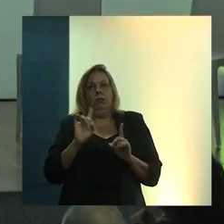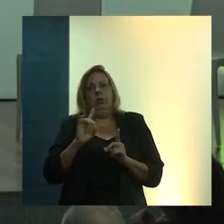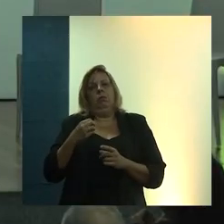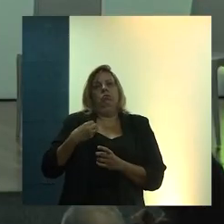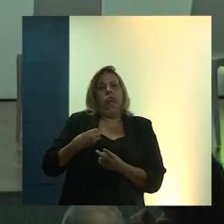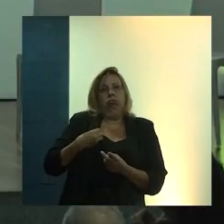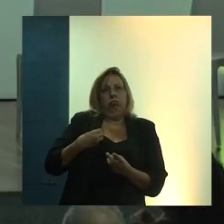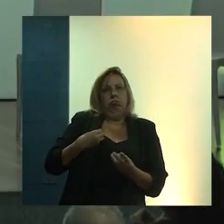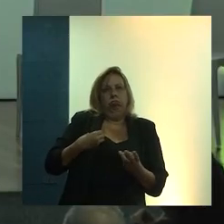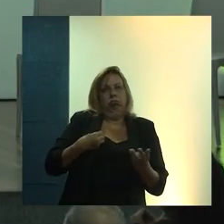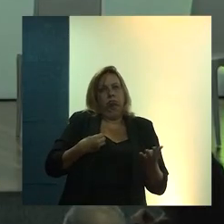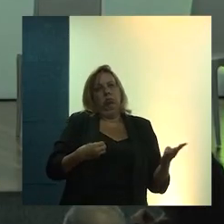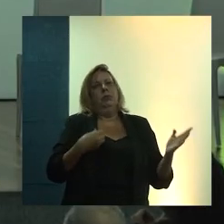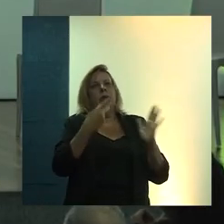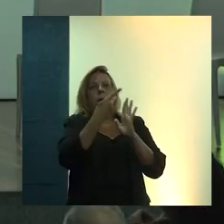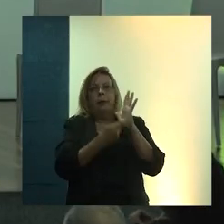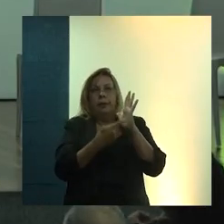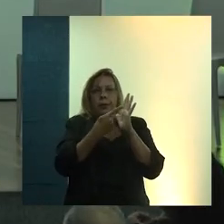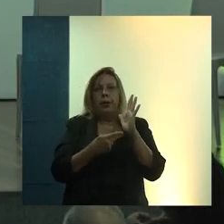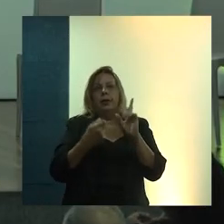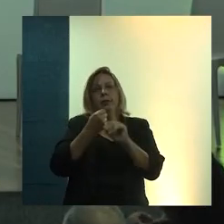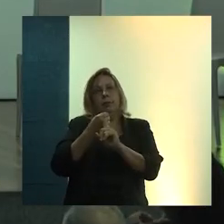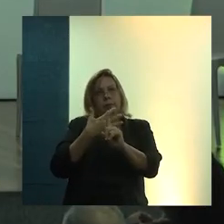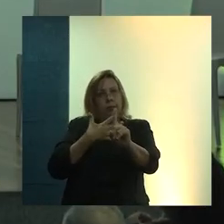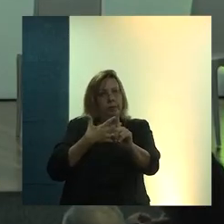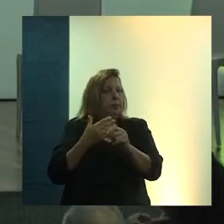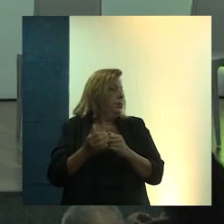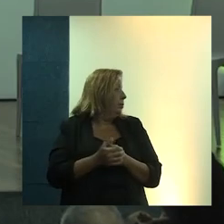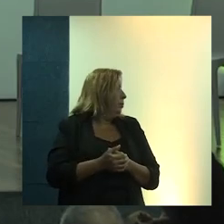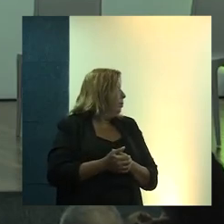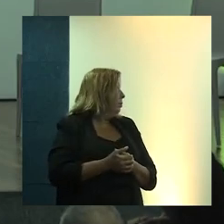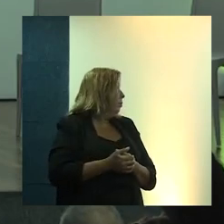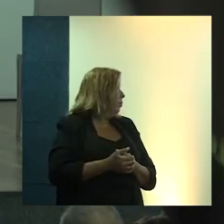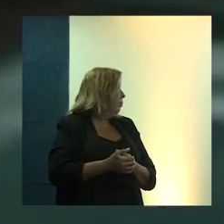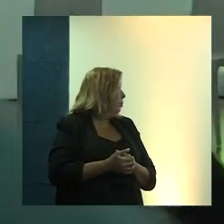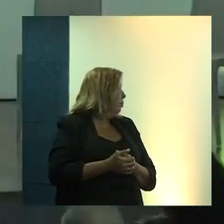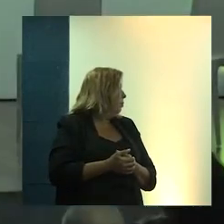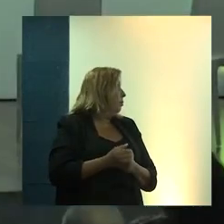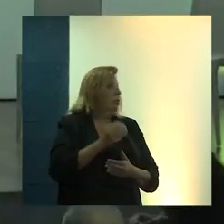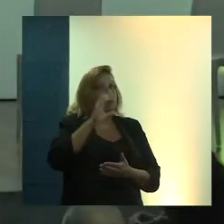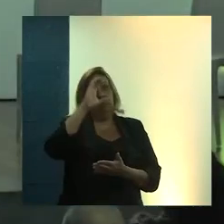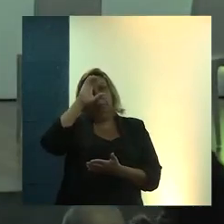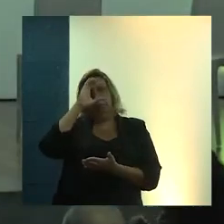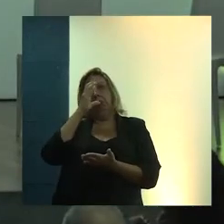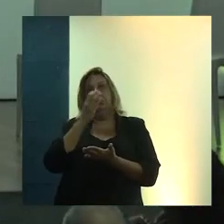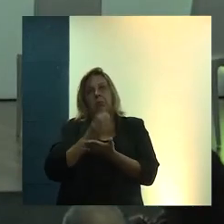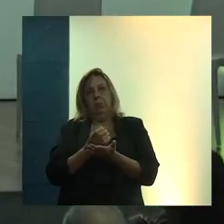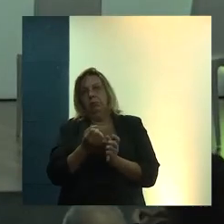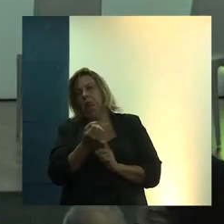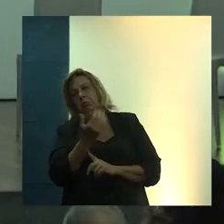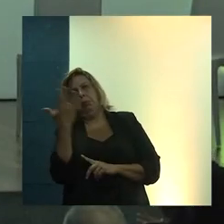participações em projetos extensionistas, e aí muitas teses, mais de 100 teses